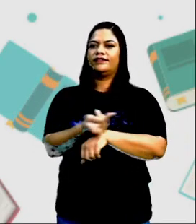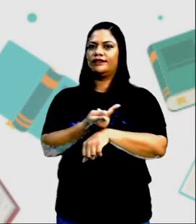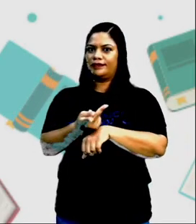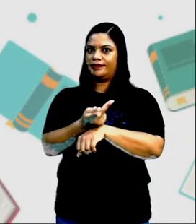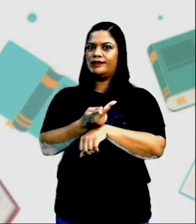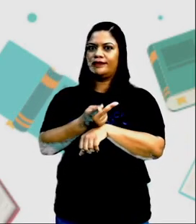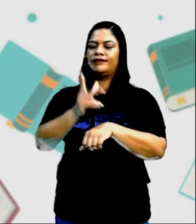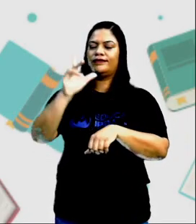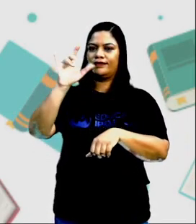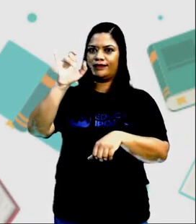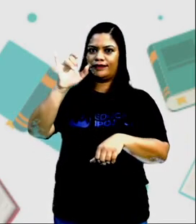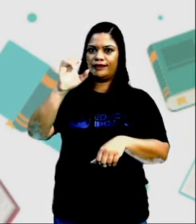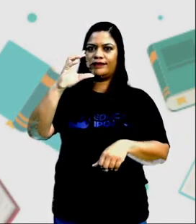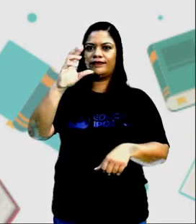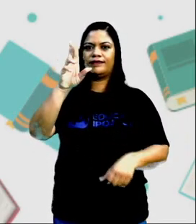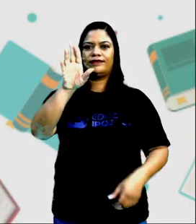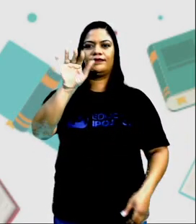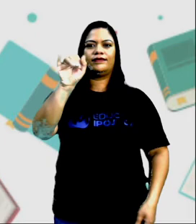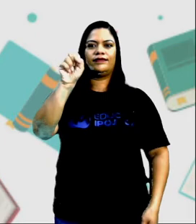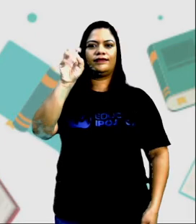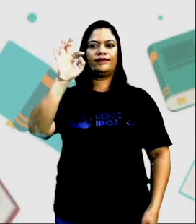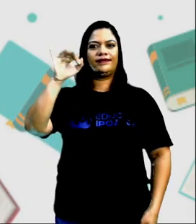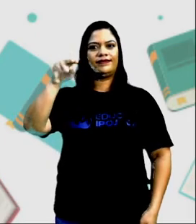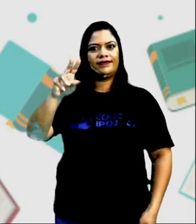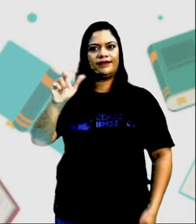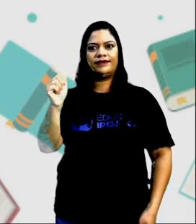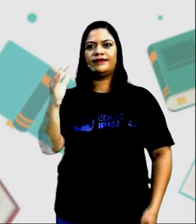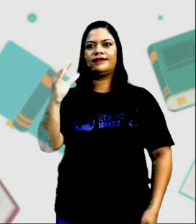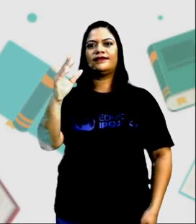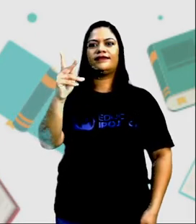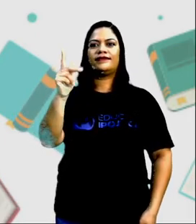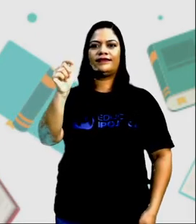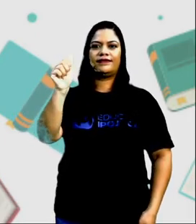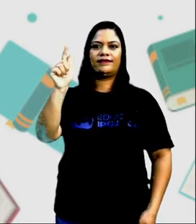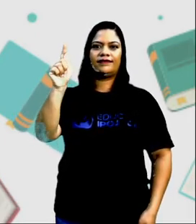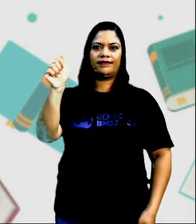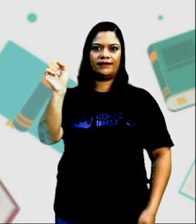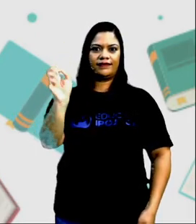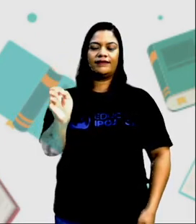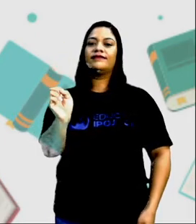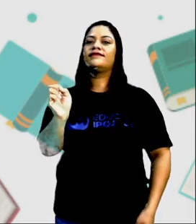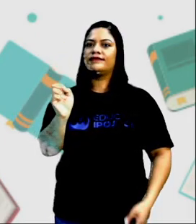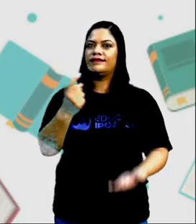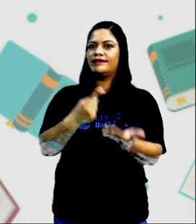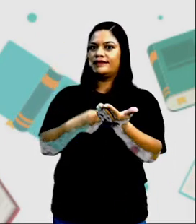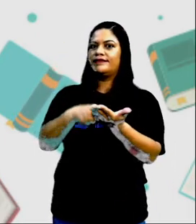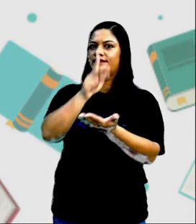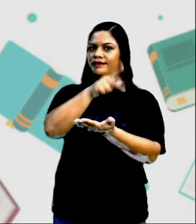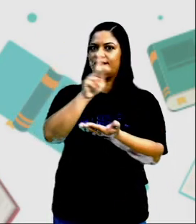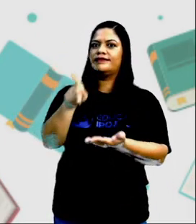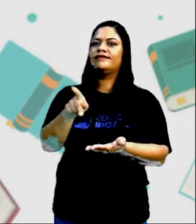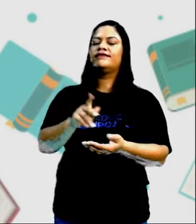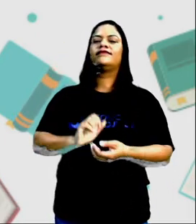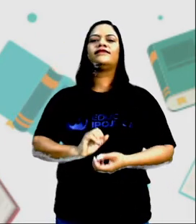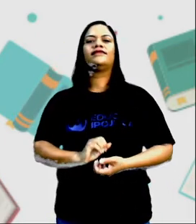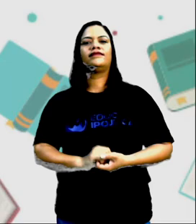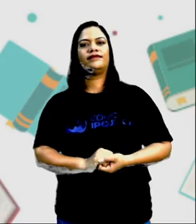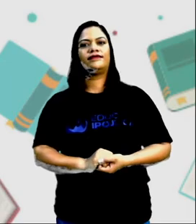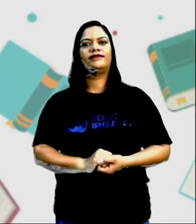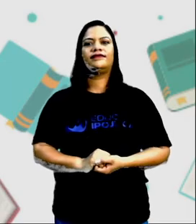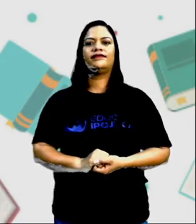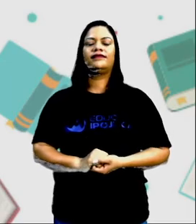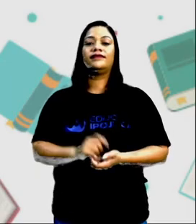rede Social Cristina Chagas E mandar O desafio Pronto Para eu ver Como ficou Escreva Um pequeno